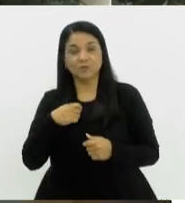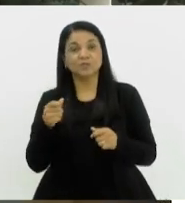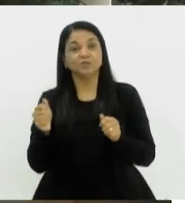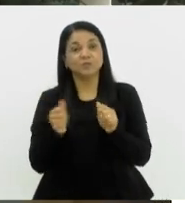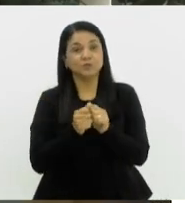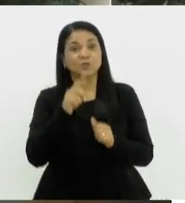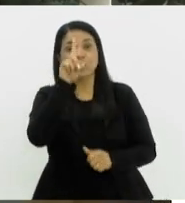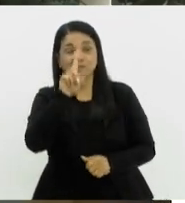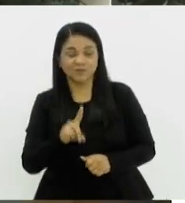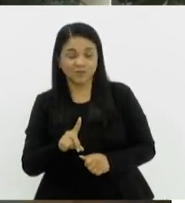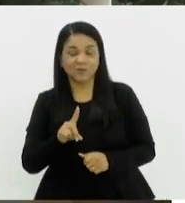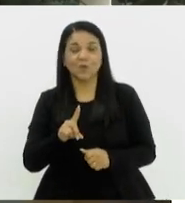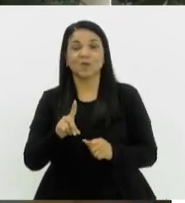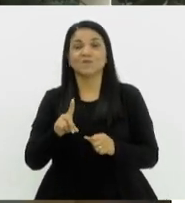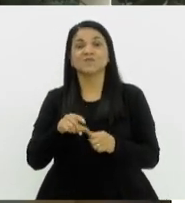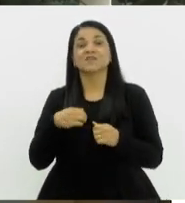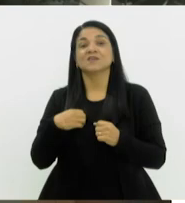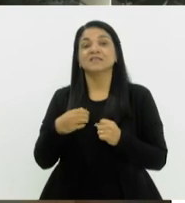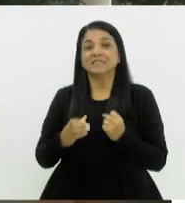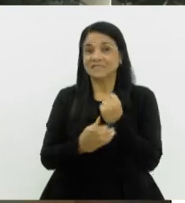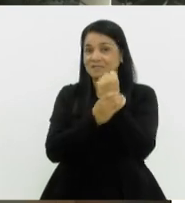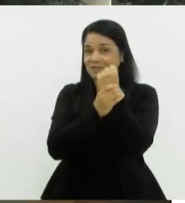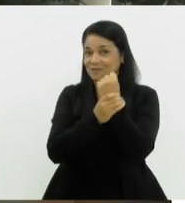99. Bom dia, Paulo Vitor.